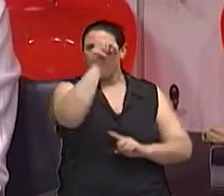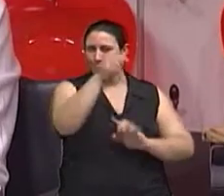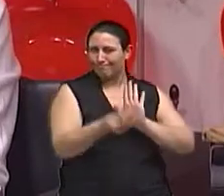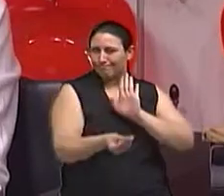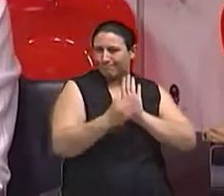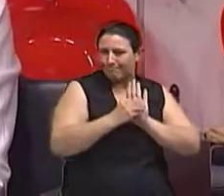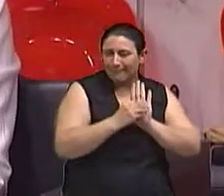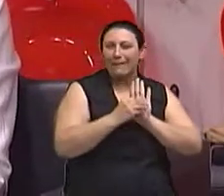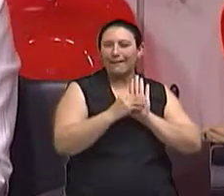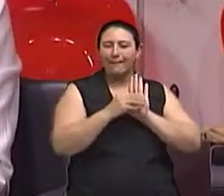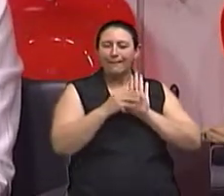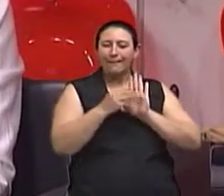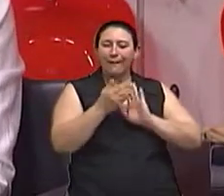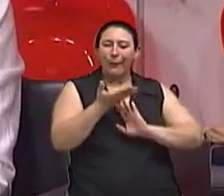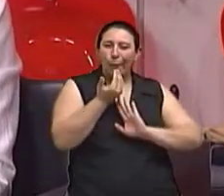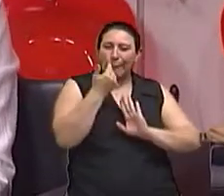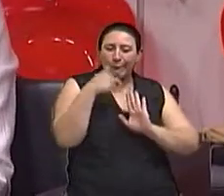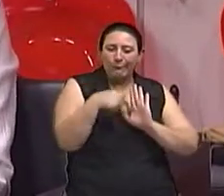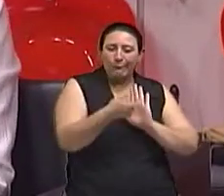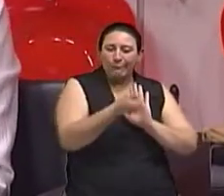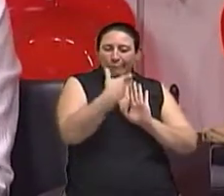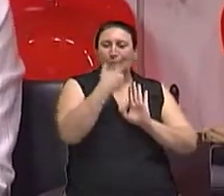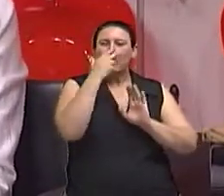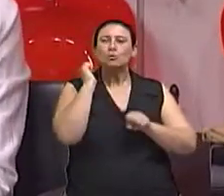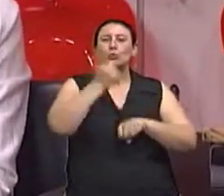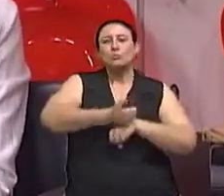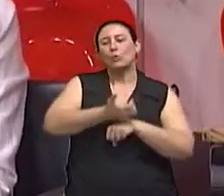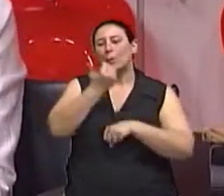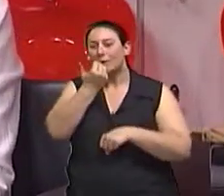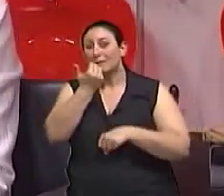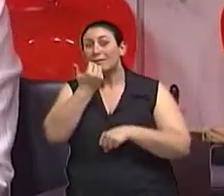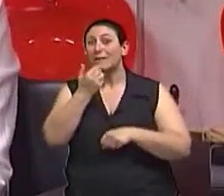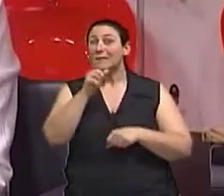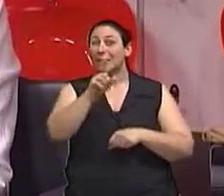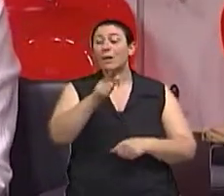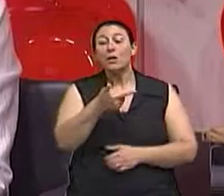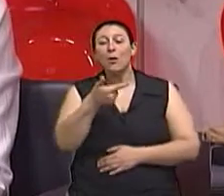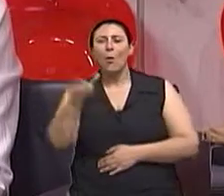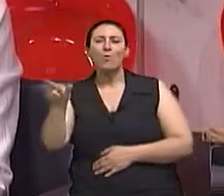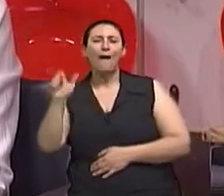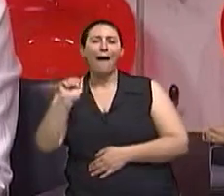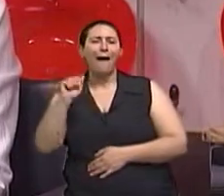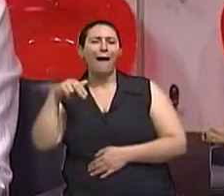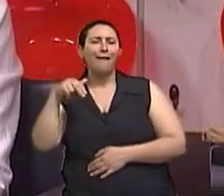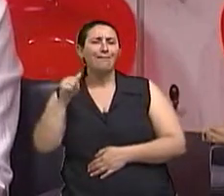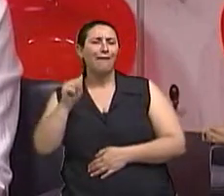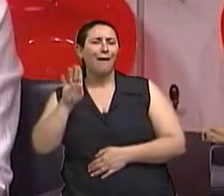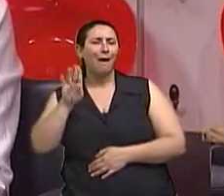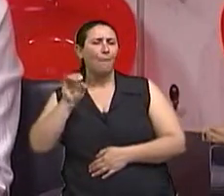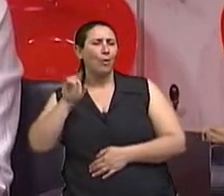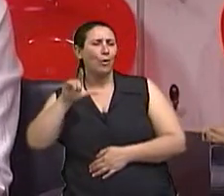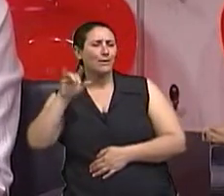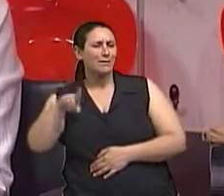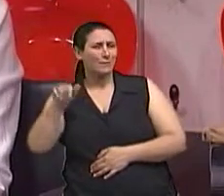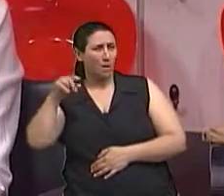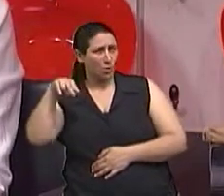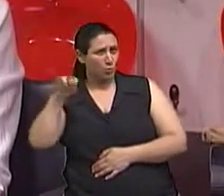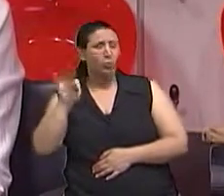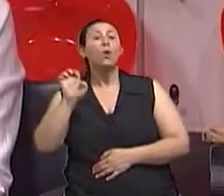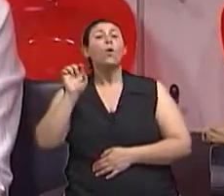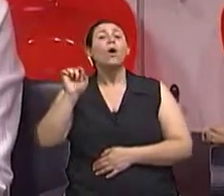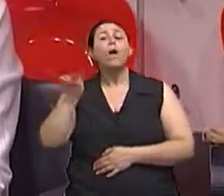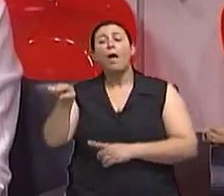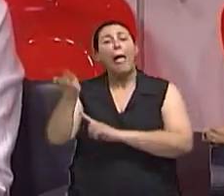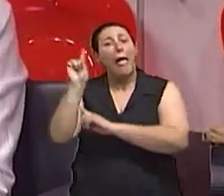alimentar e o uso de anabolizantes, que é completamente diferente. O anabolizante é um hormônio,